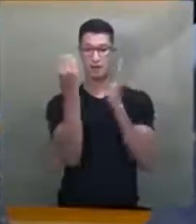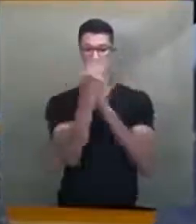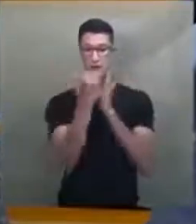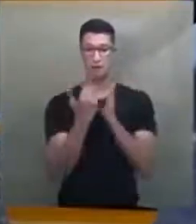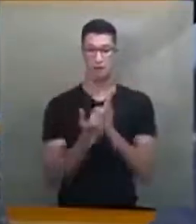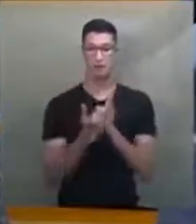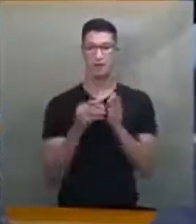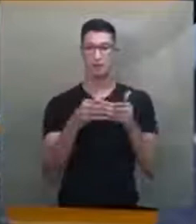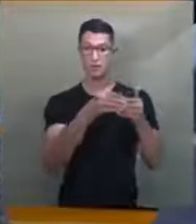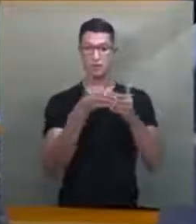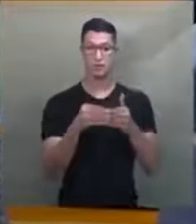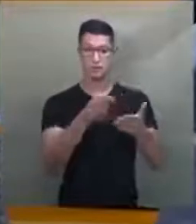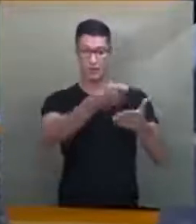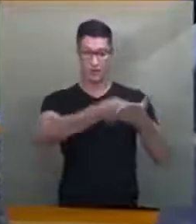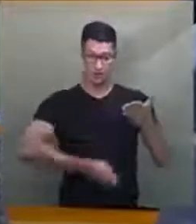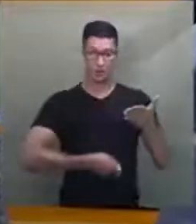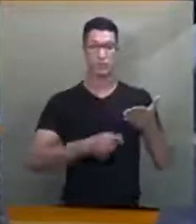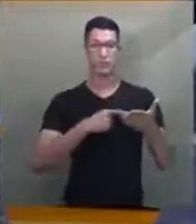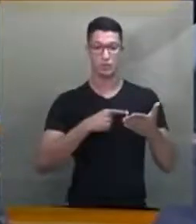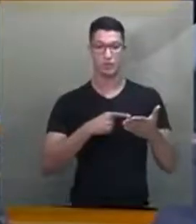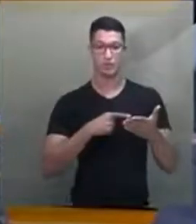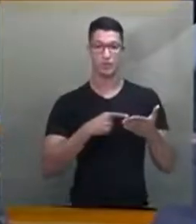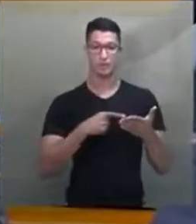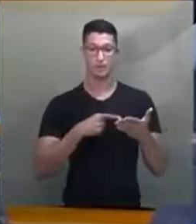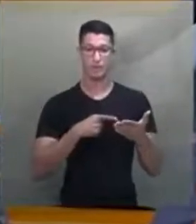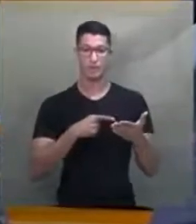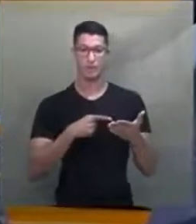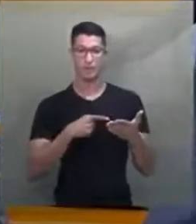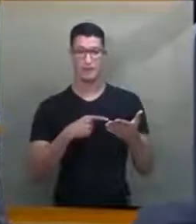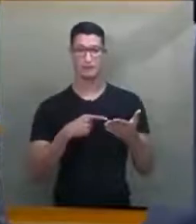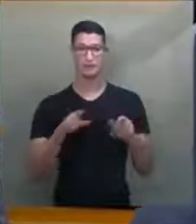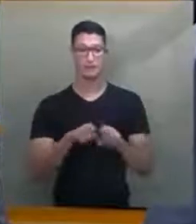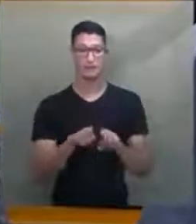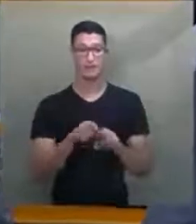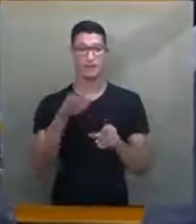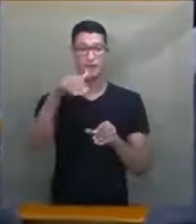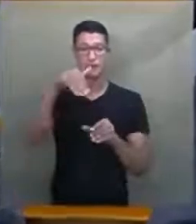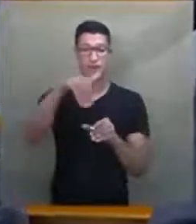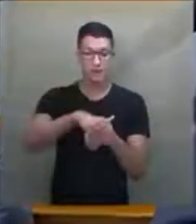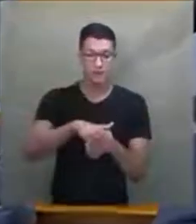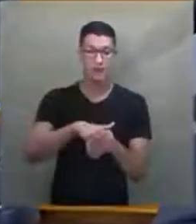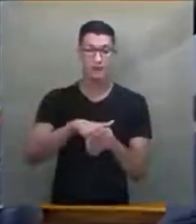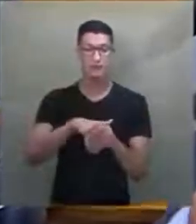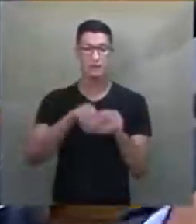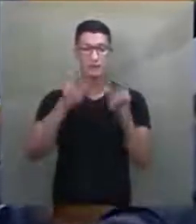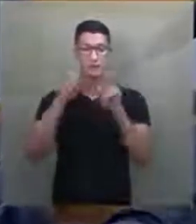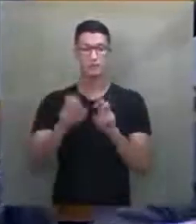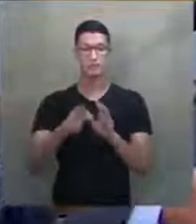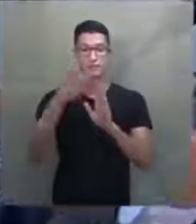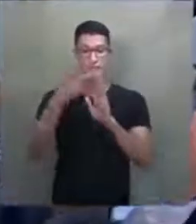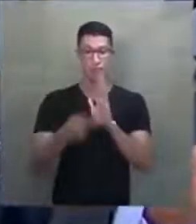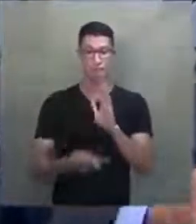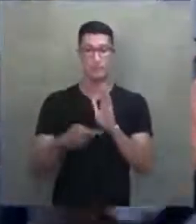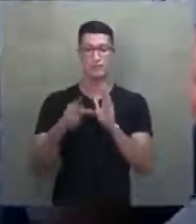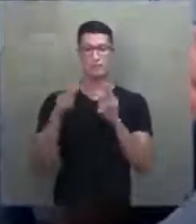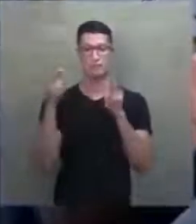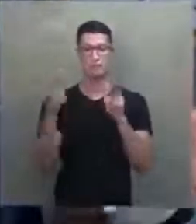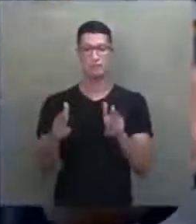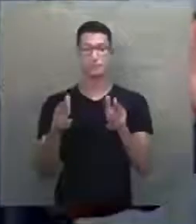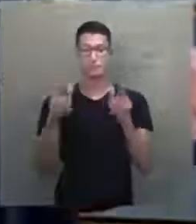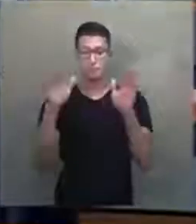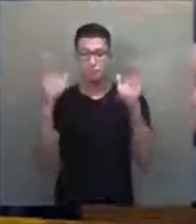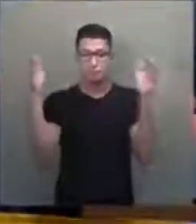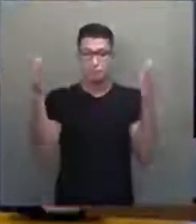designar o relator e deliberar sobre matérias conforme